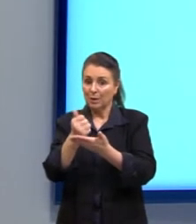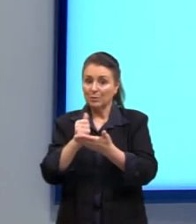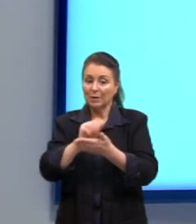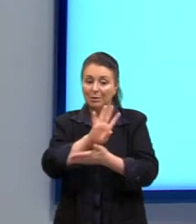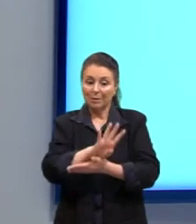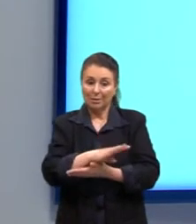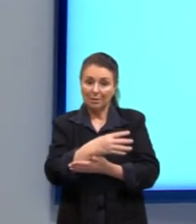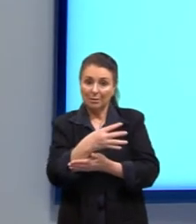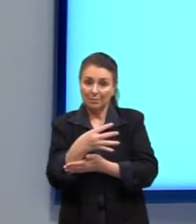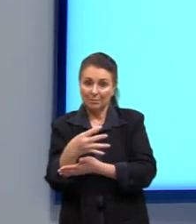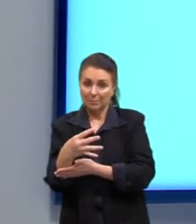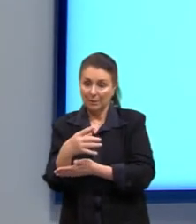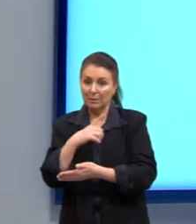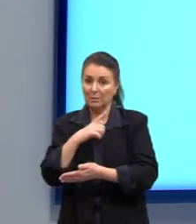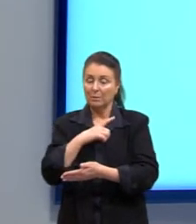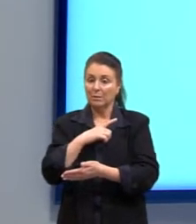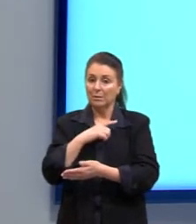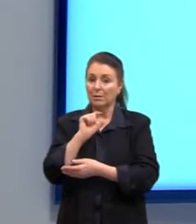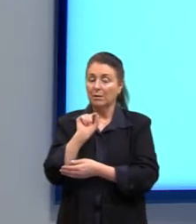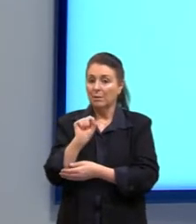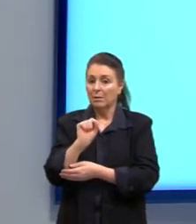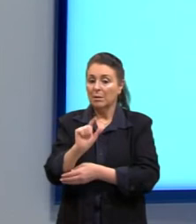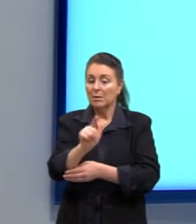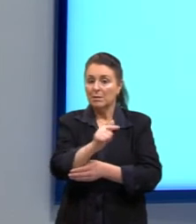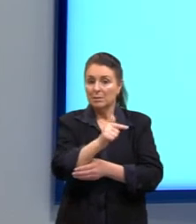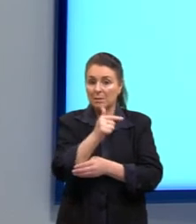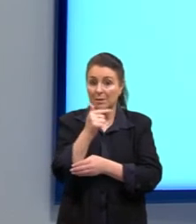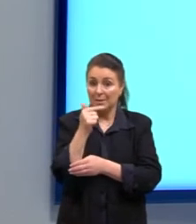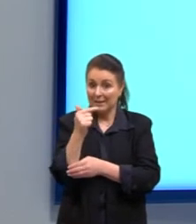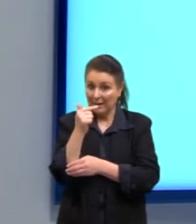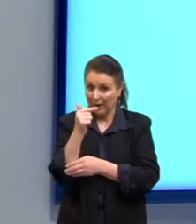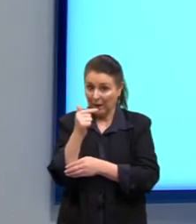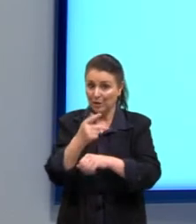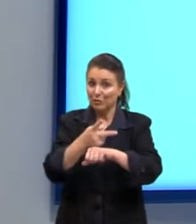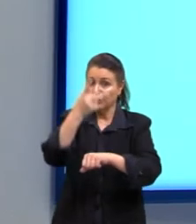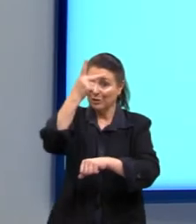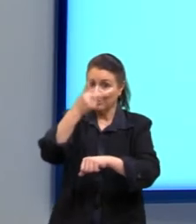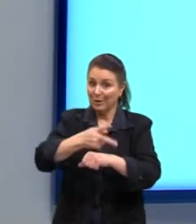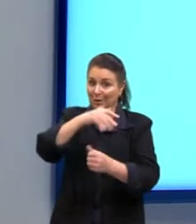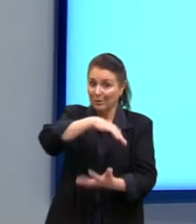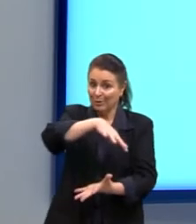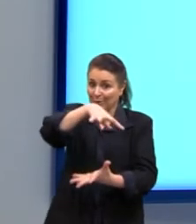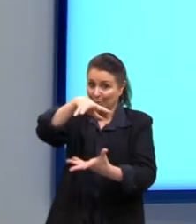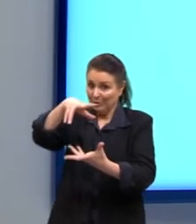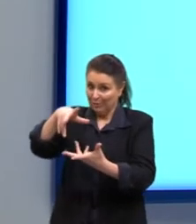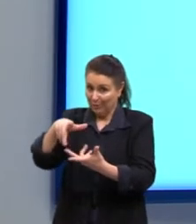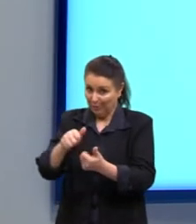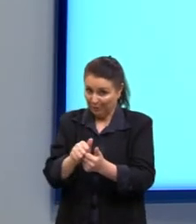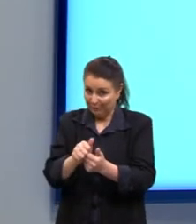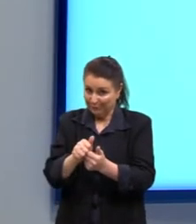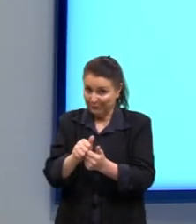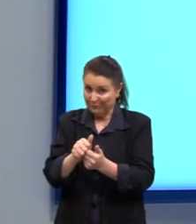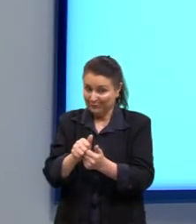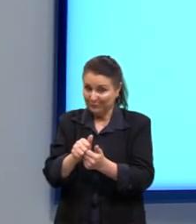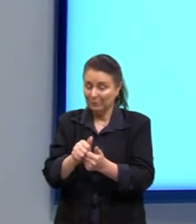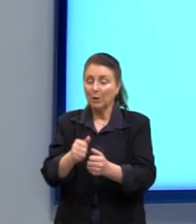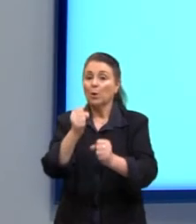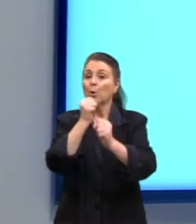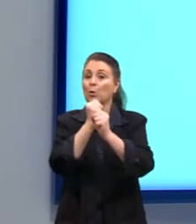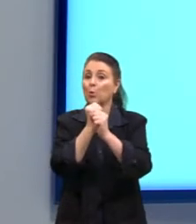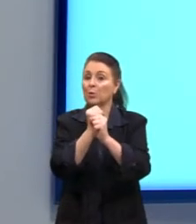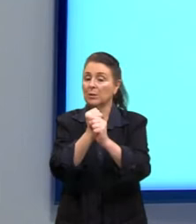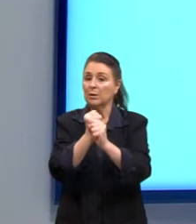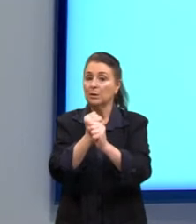Então, nós temos ali, então, sete Copas especificadas na tabela. Então, os anos, os